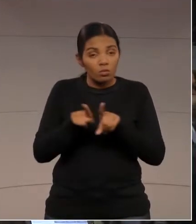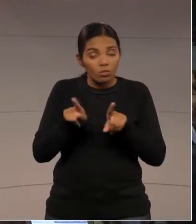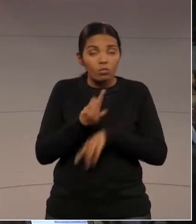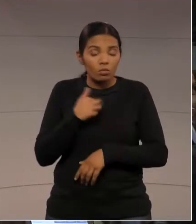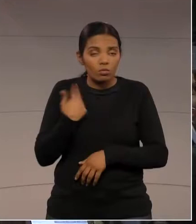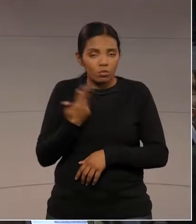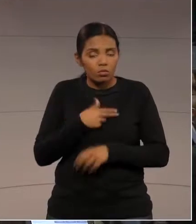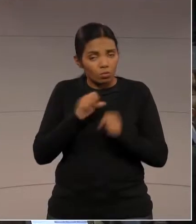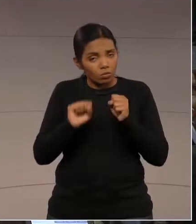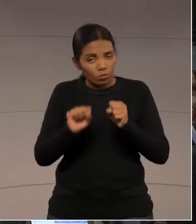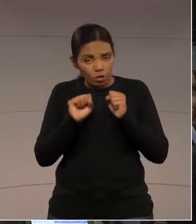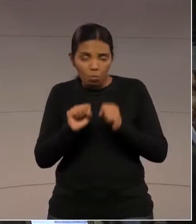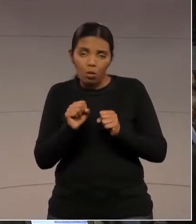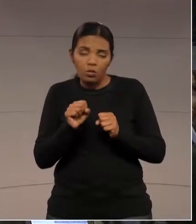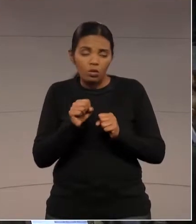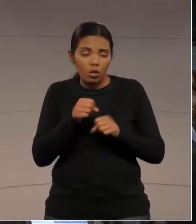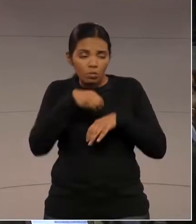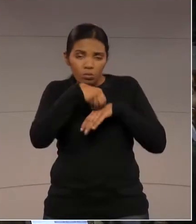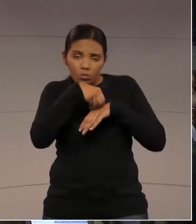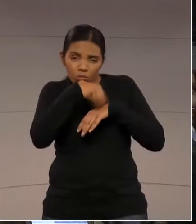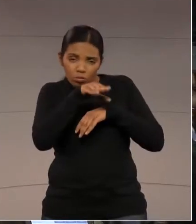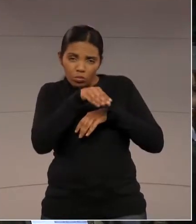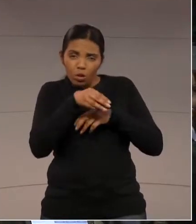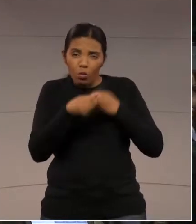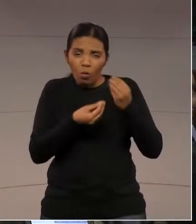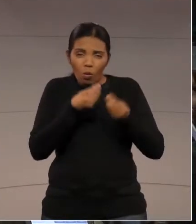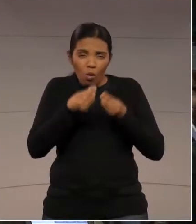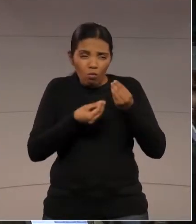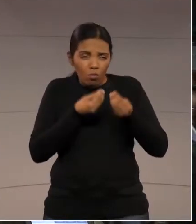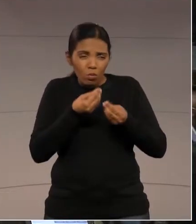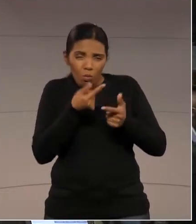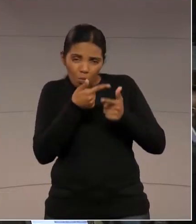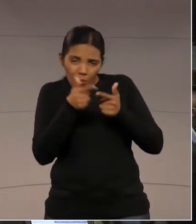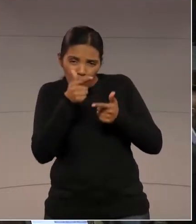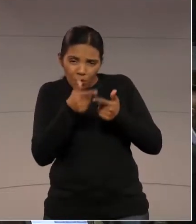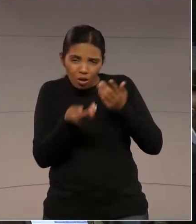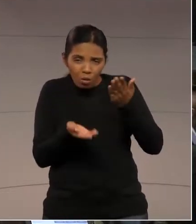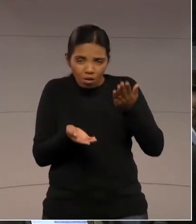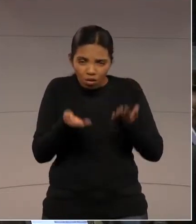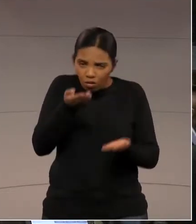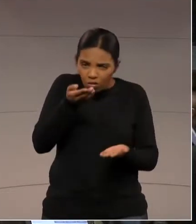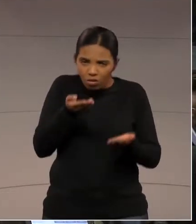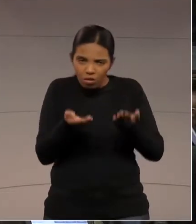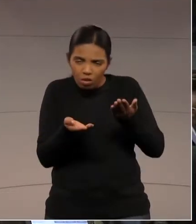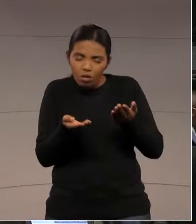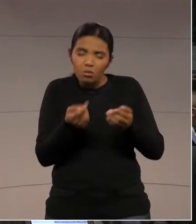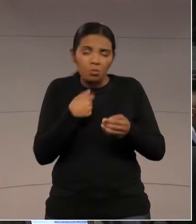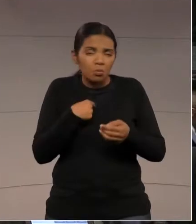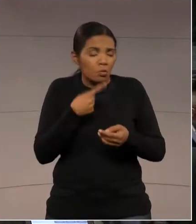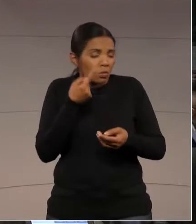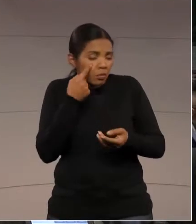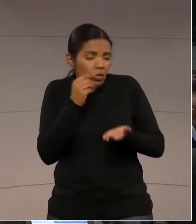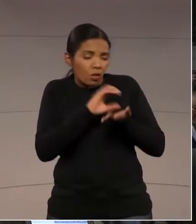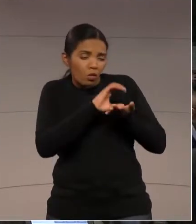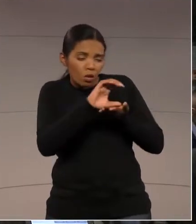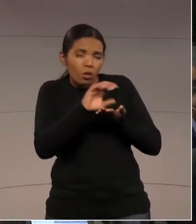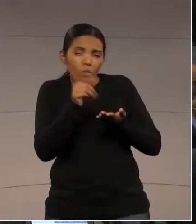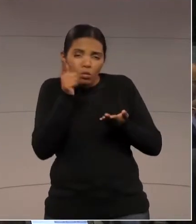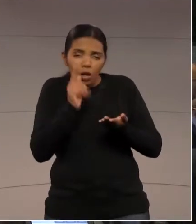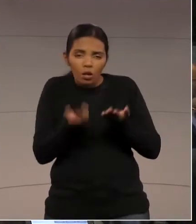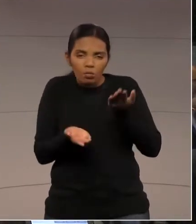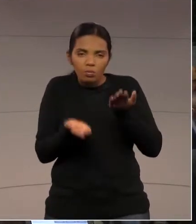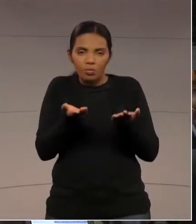sinalizar uma forma de equilibrar aquilo que está se encontrando como um passivo financeiro nas contas do Estado.